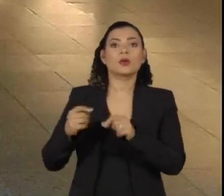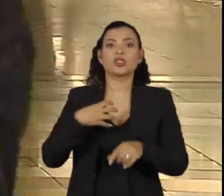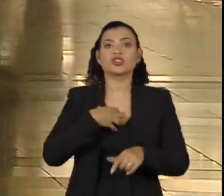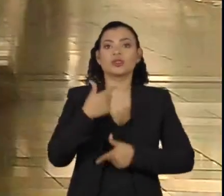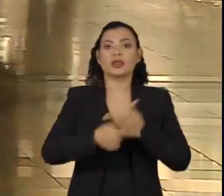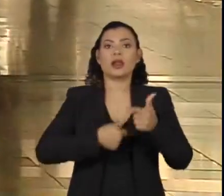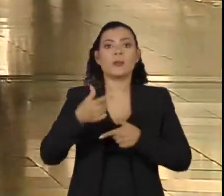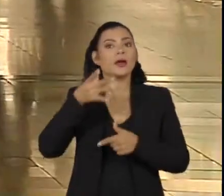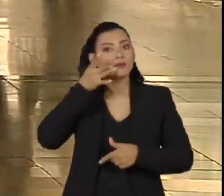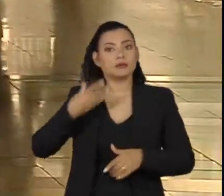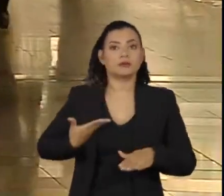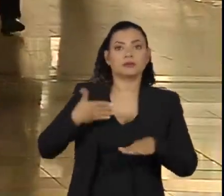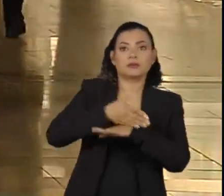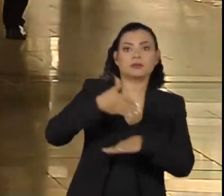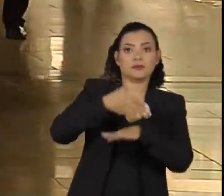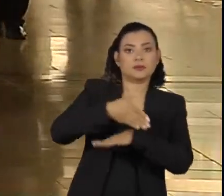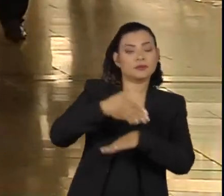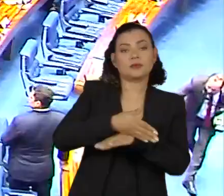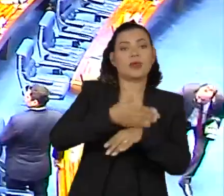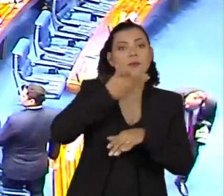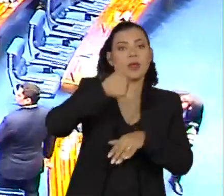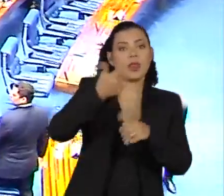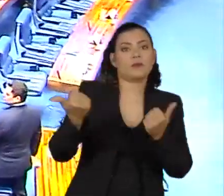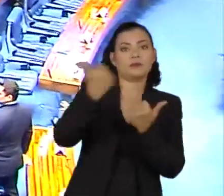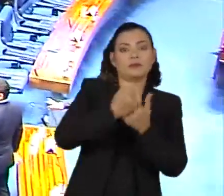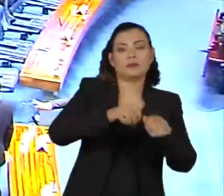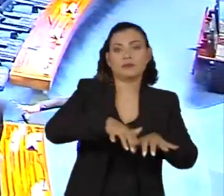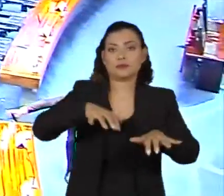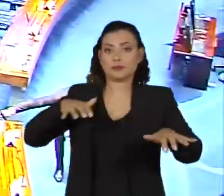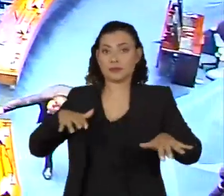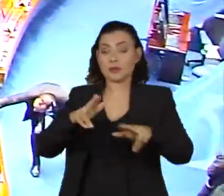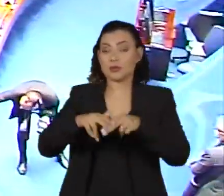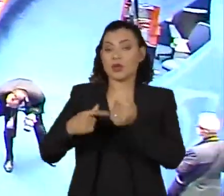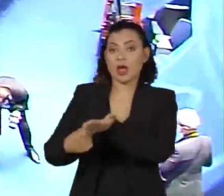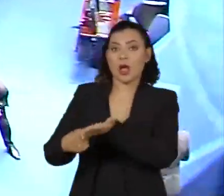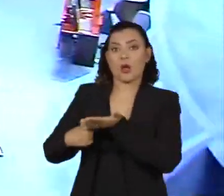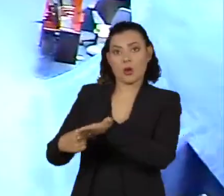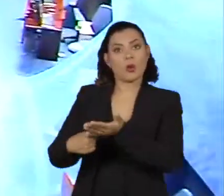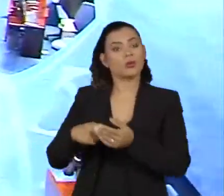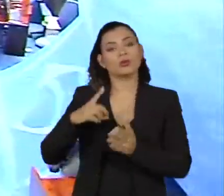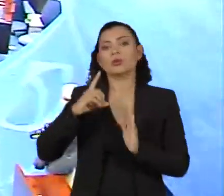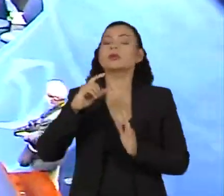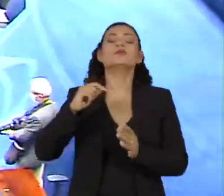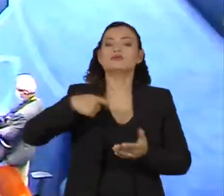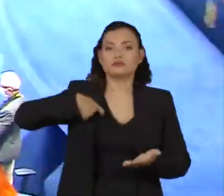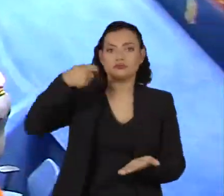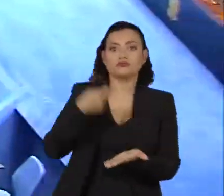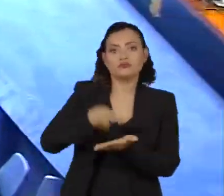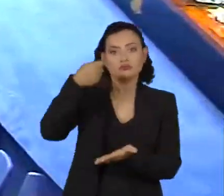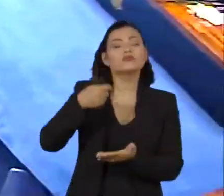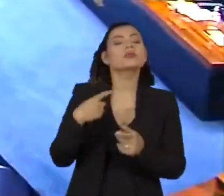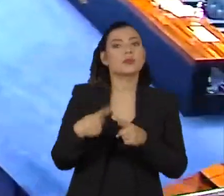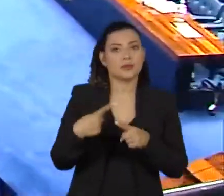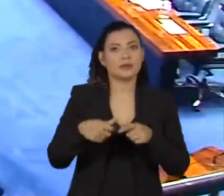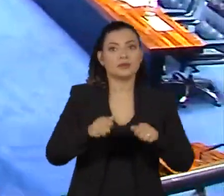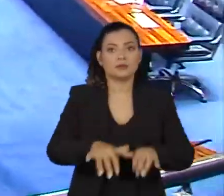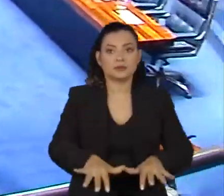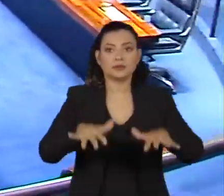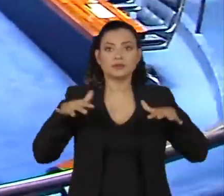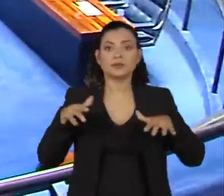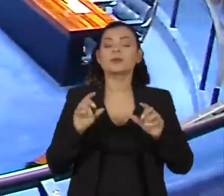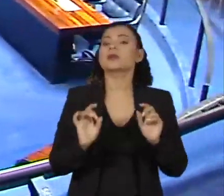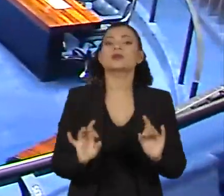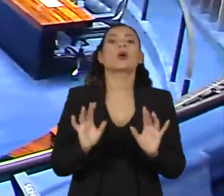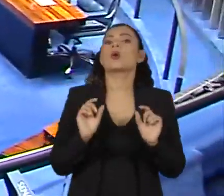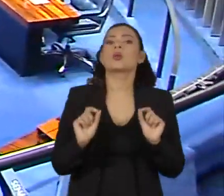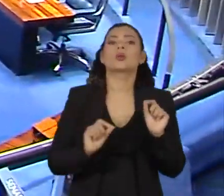de trabalho adotado durante a pandemia. No acordo, ficou determinado que as sessões deliberativas ordinárias só